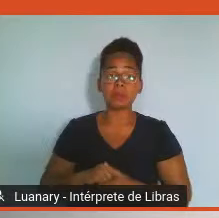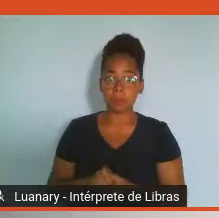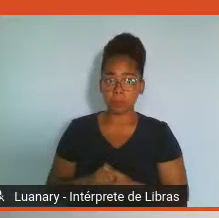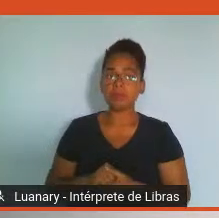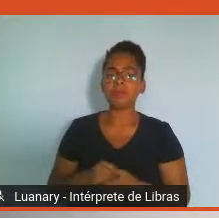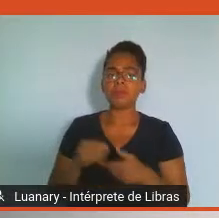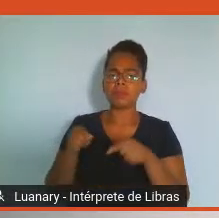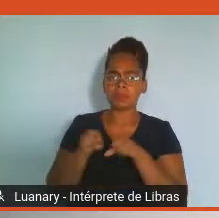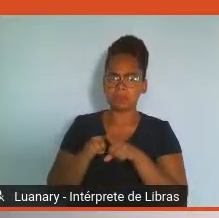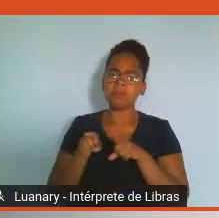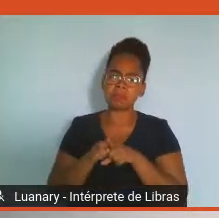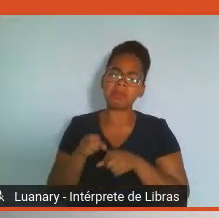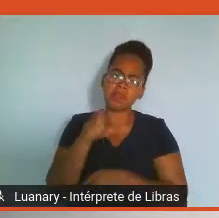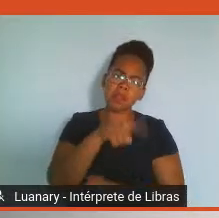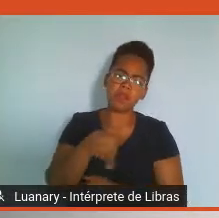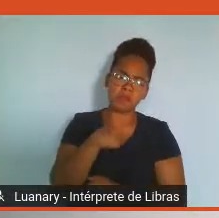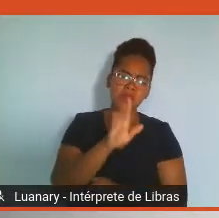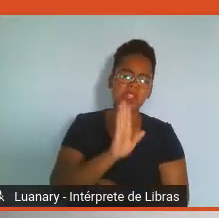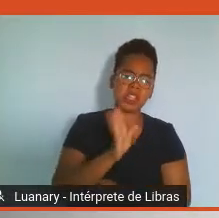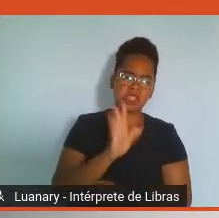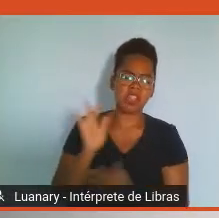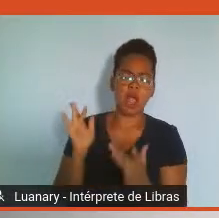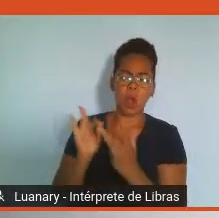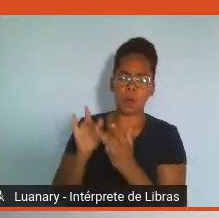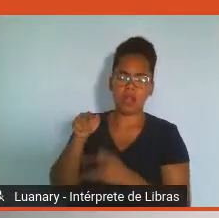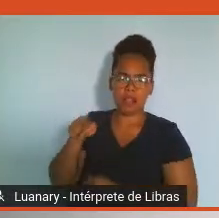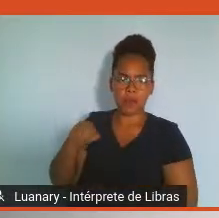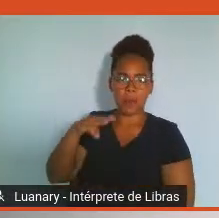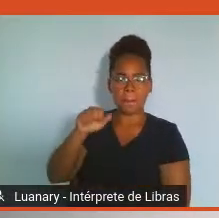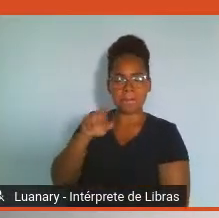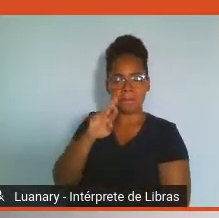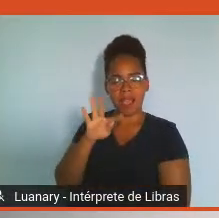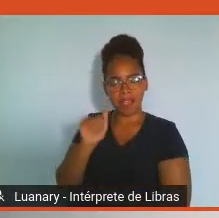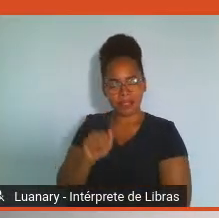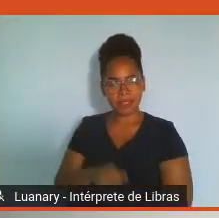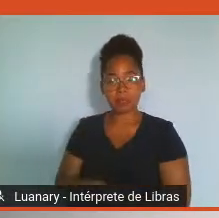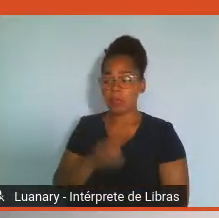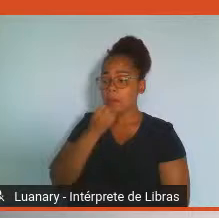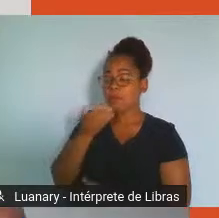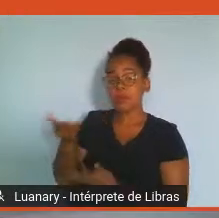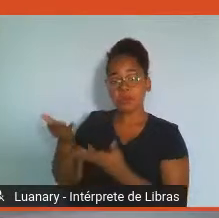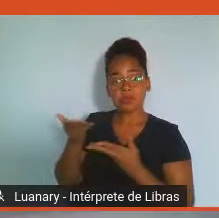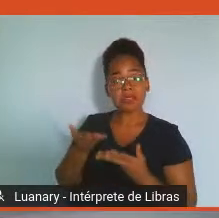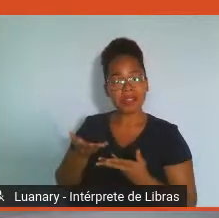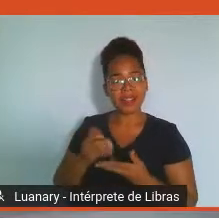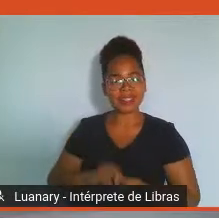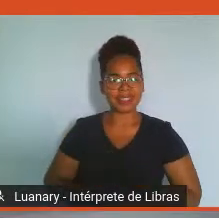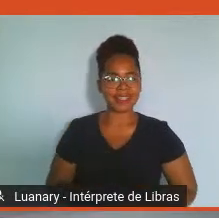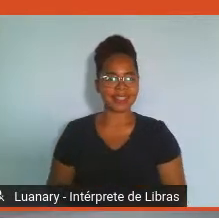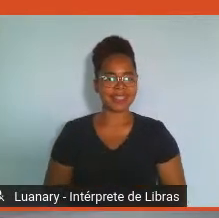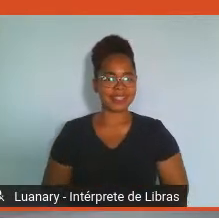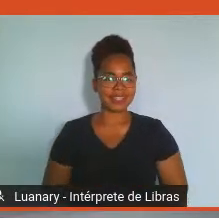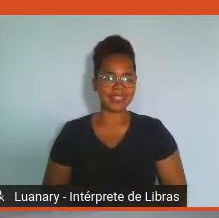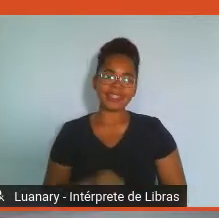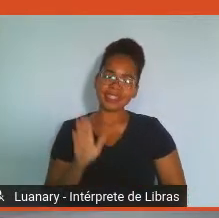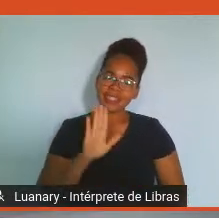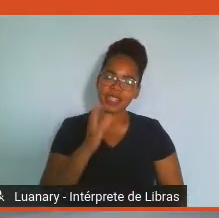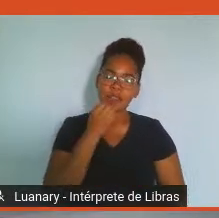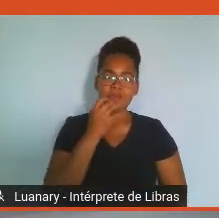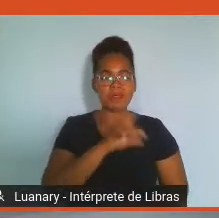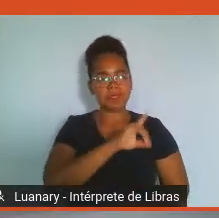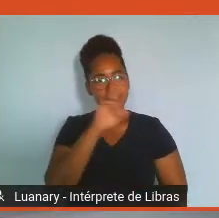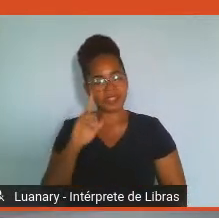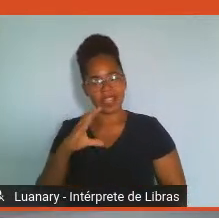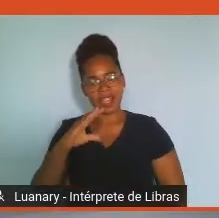muitos de vocês já trocaram e-mails com ela. Bom dia, Marta, seja bem-vinda. Bom dia, Cláudio, bom